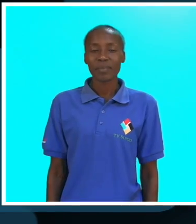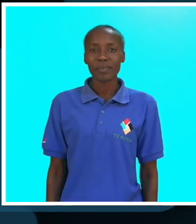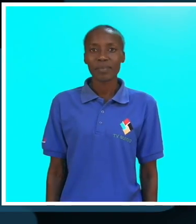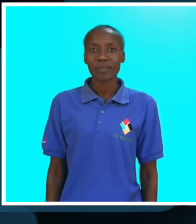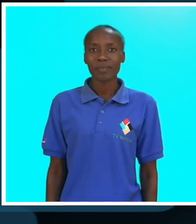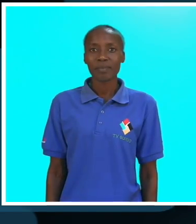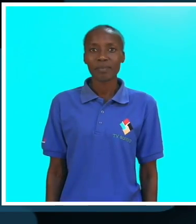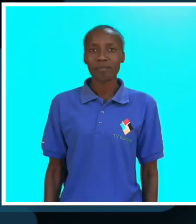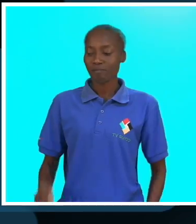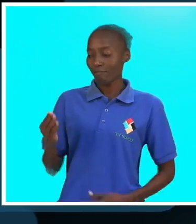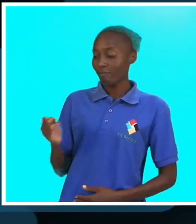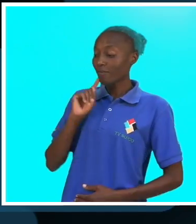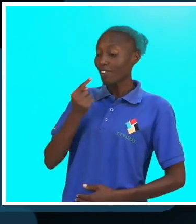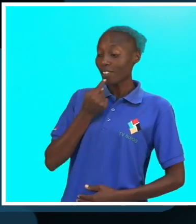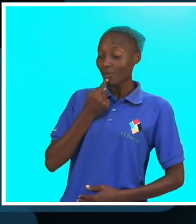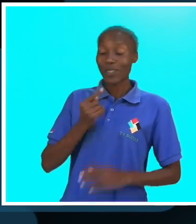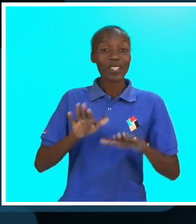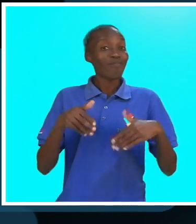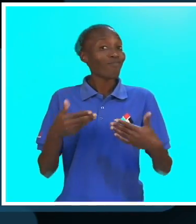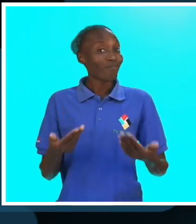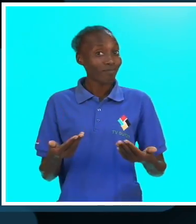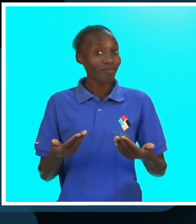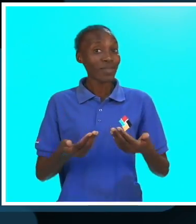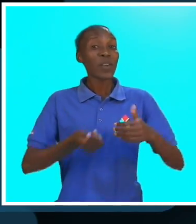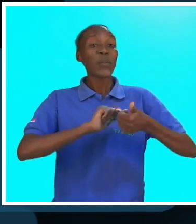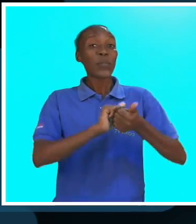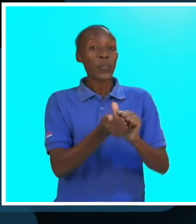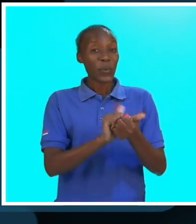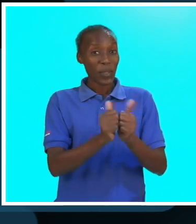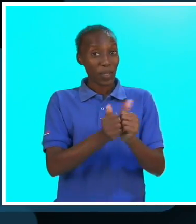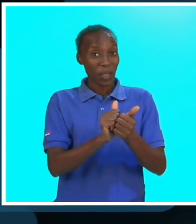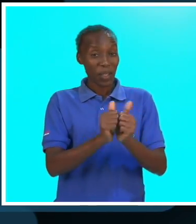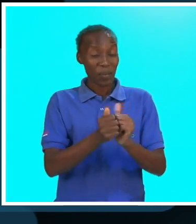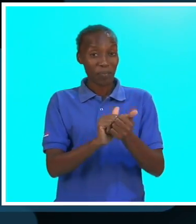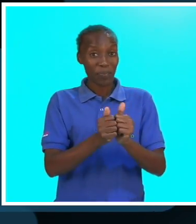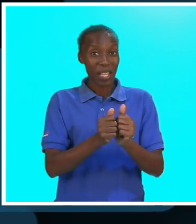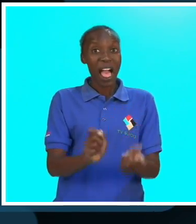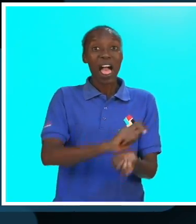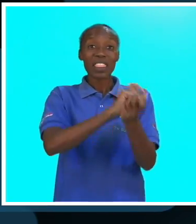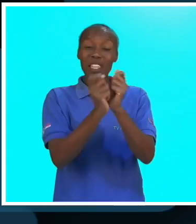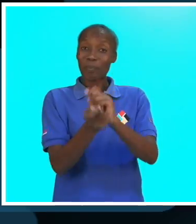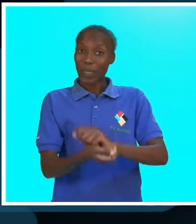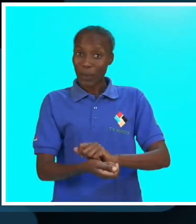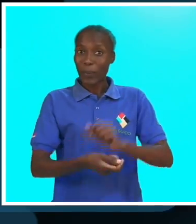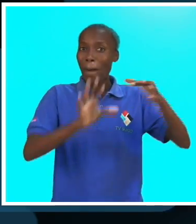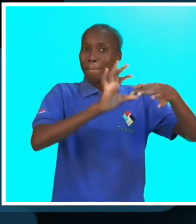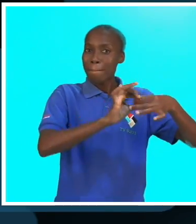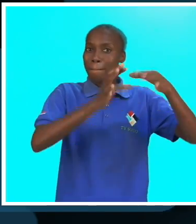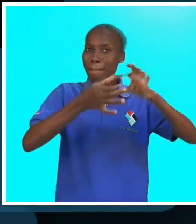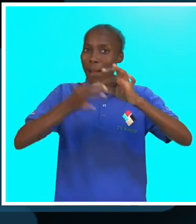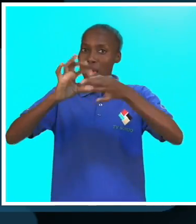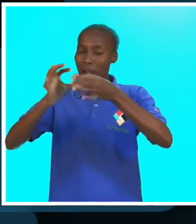desporto adaptado para o olímpico é uma orgânica